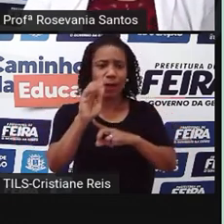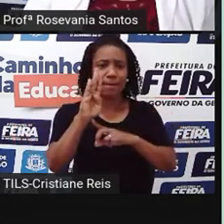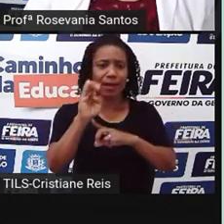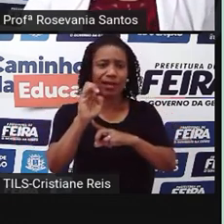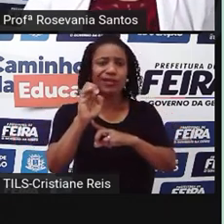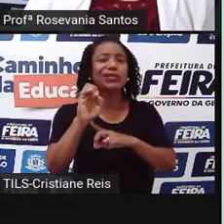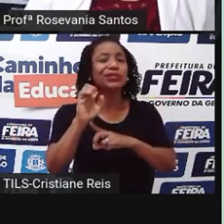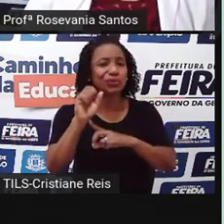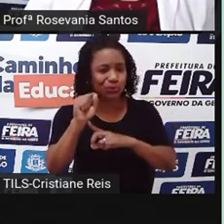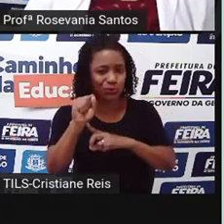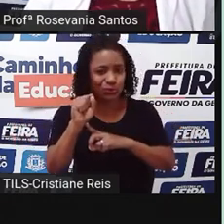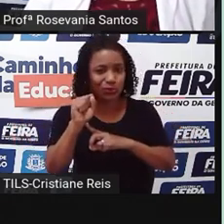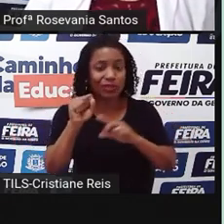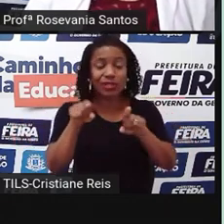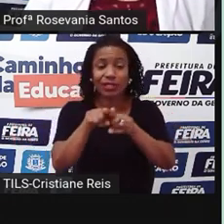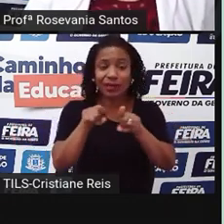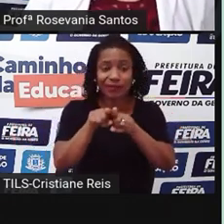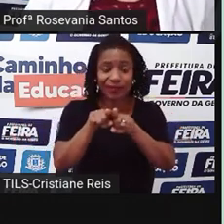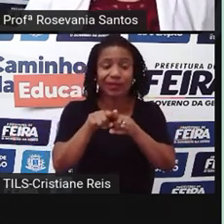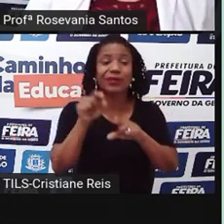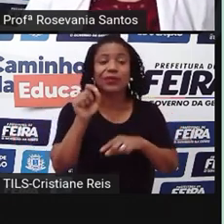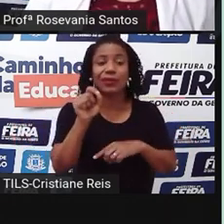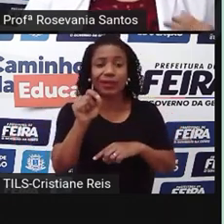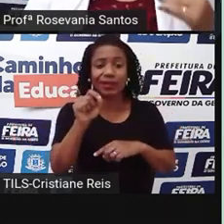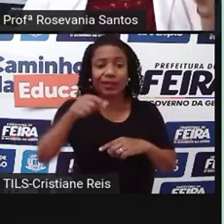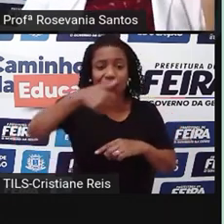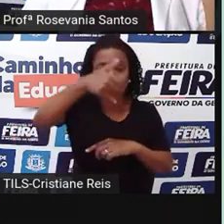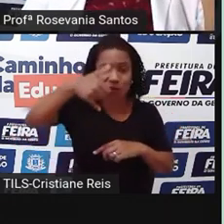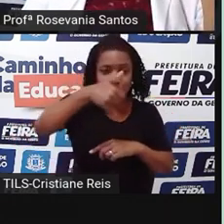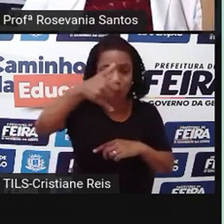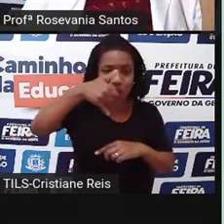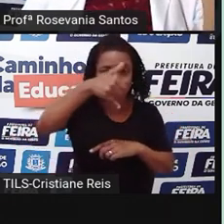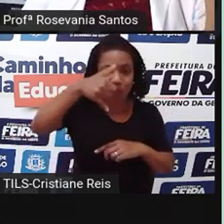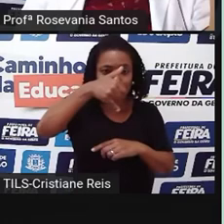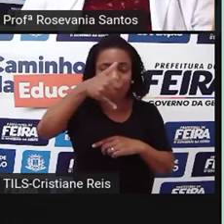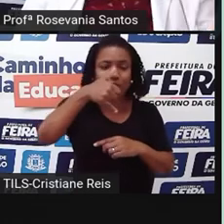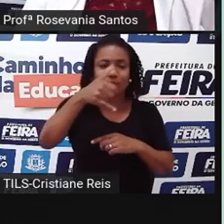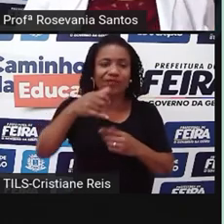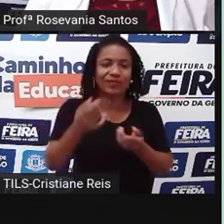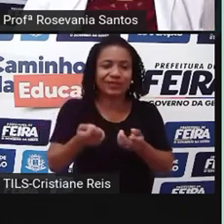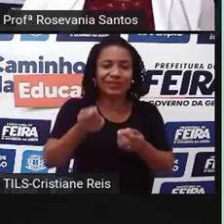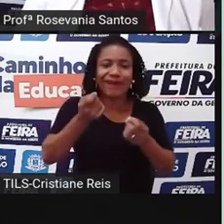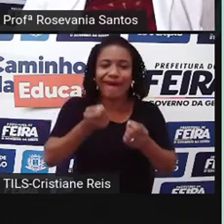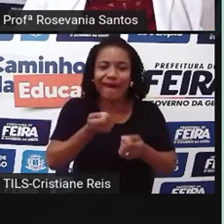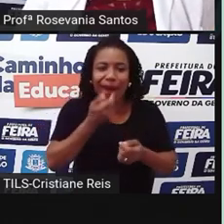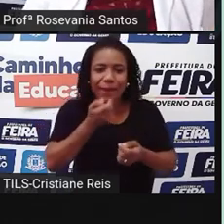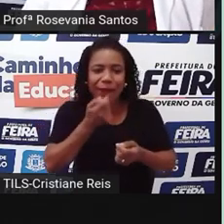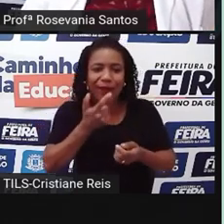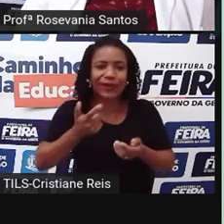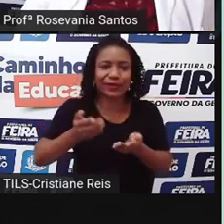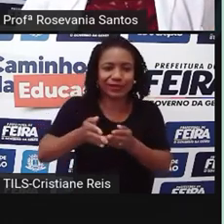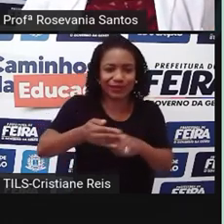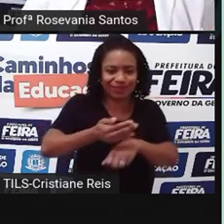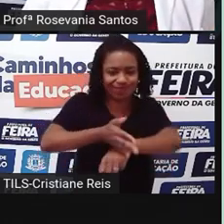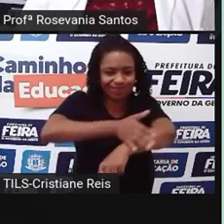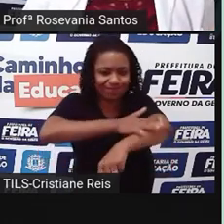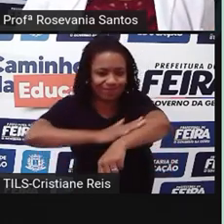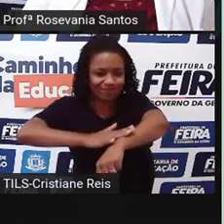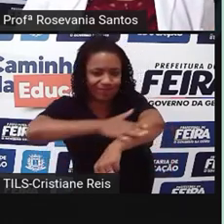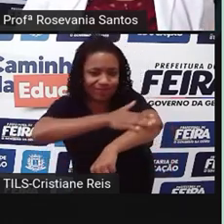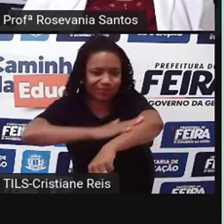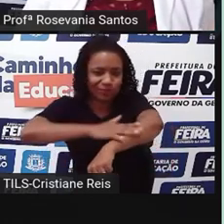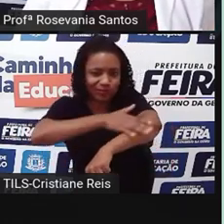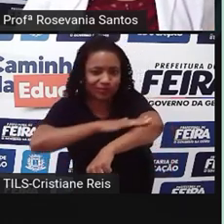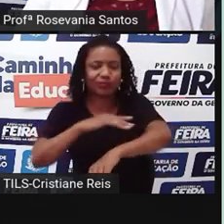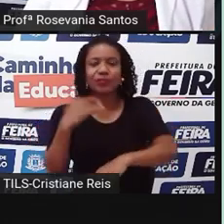que tira esse óleo também, né, que é bastante utilizado na medicina popular mesmo, né. Então, é uma